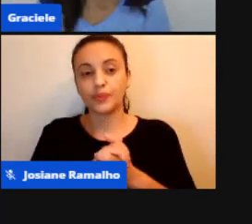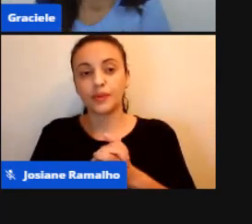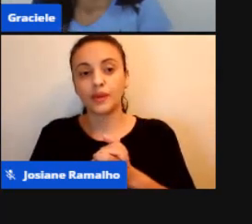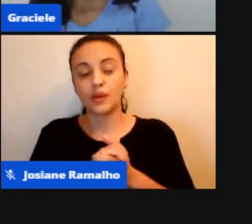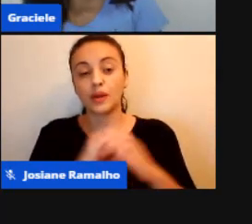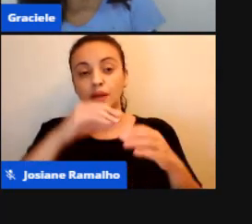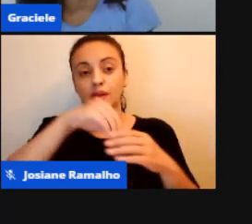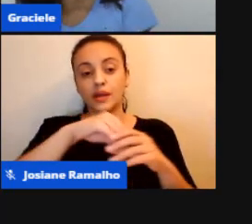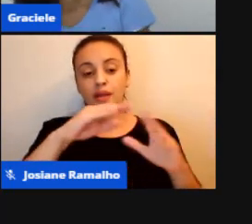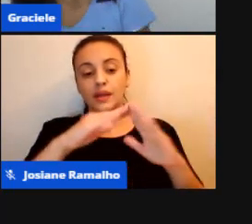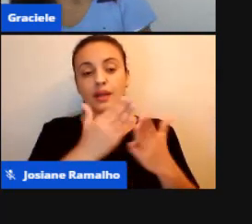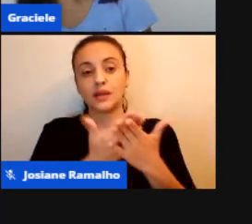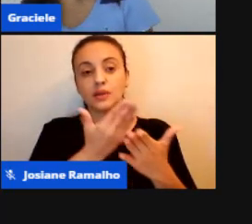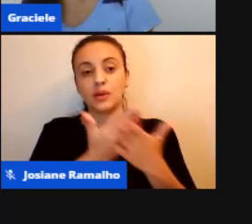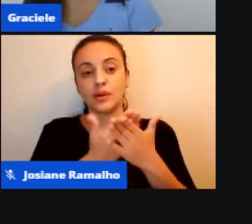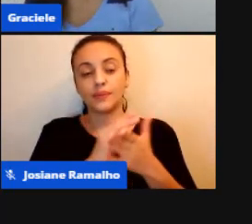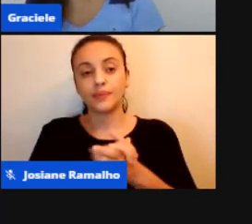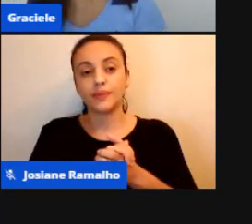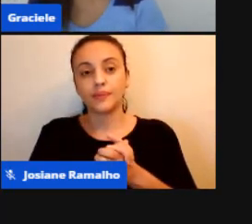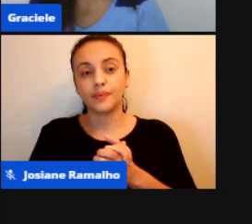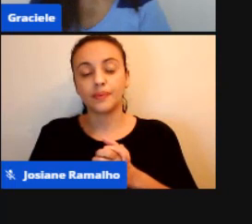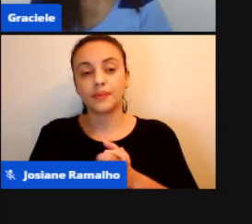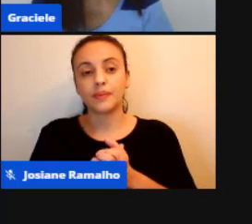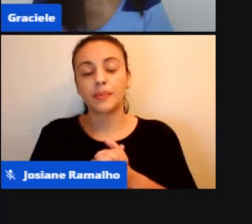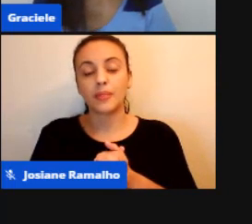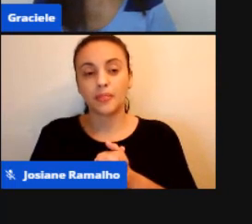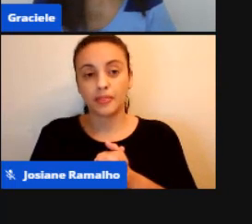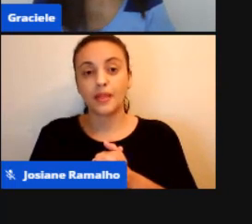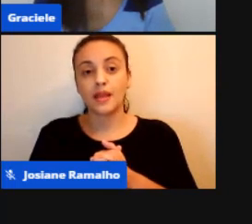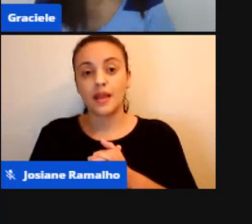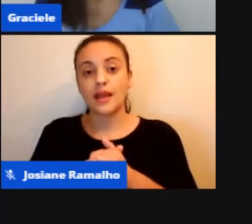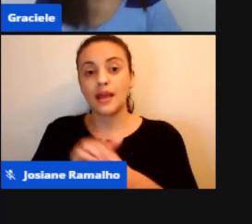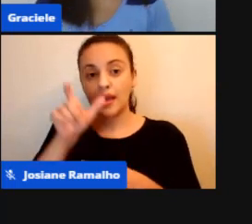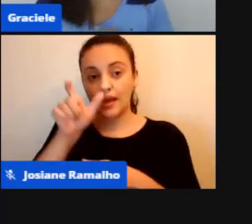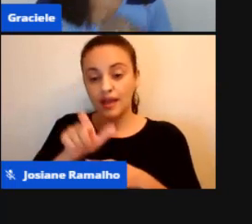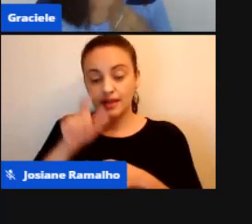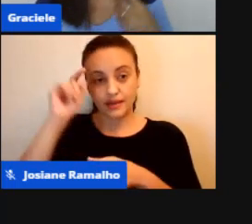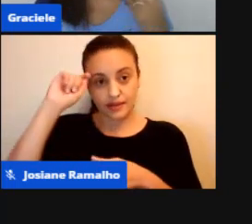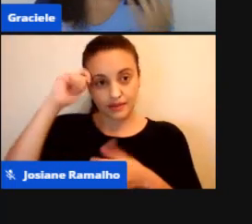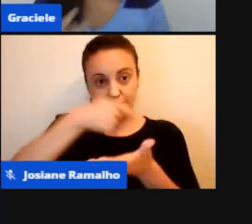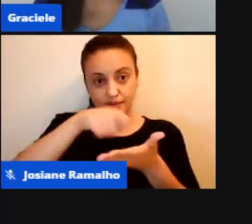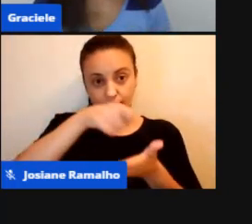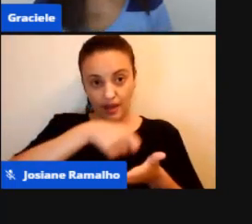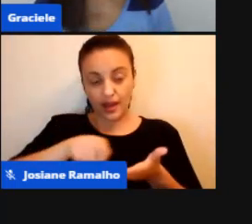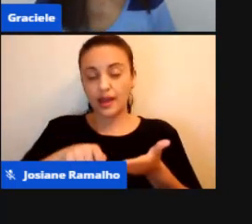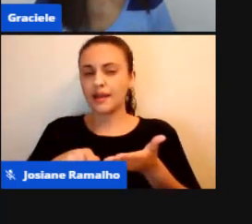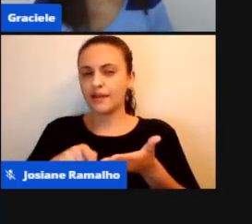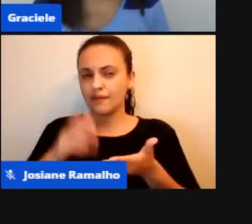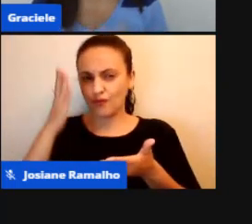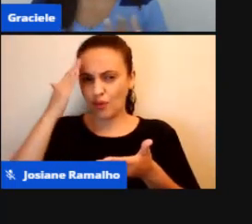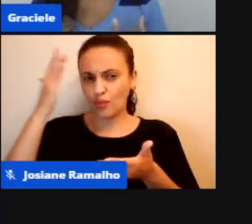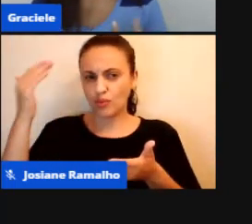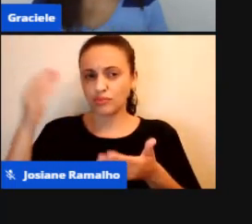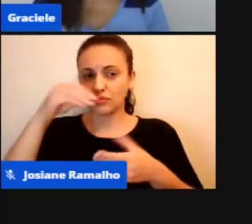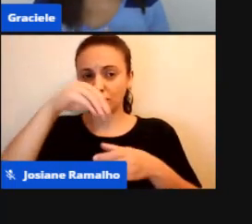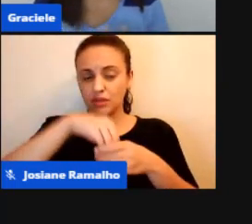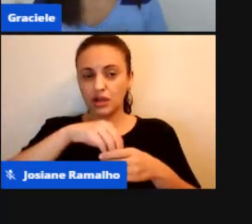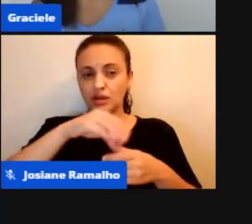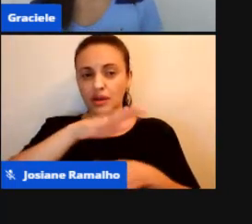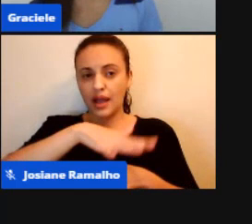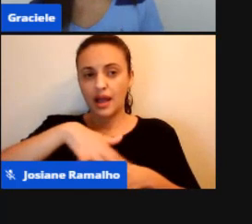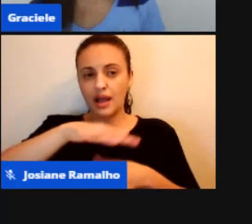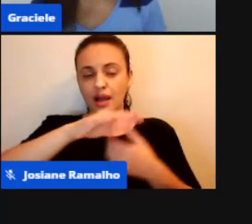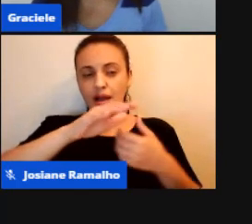é Bem conhecido Tá gente Dentro da Educação No processo Avaliativo Tanto